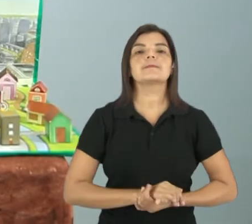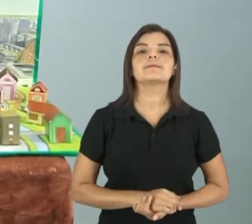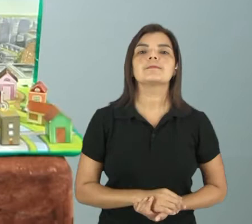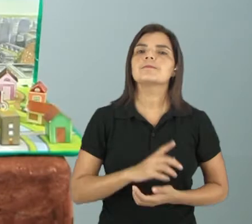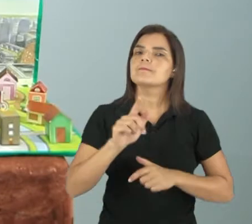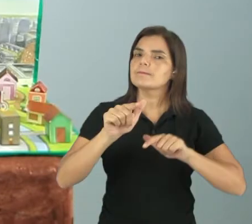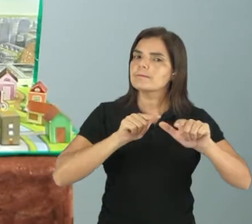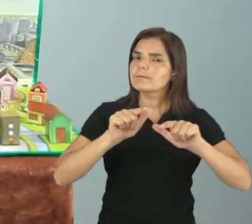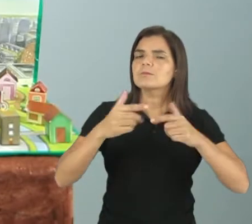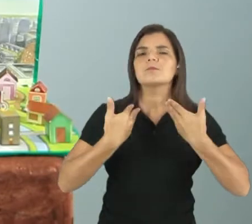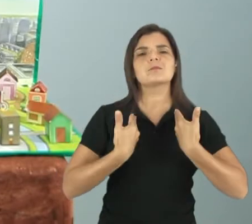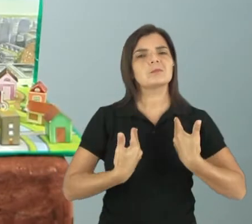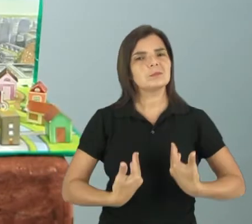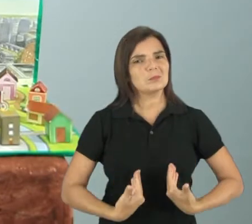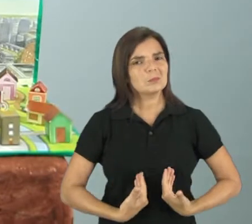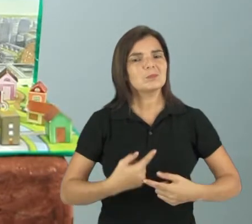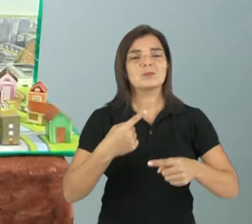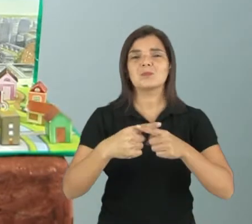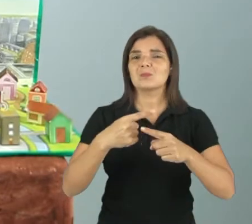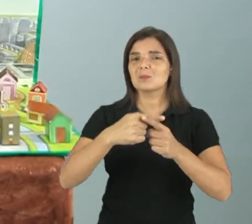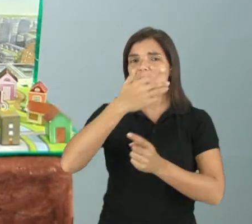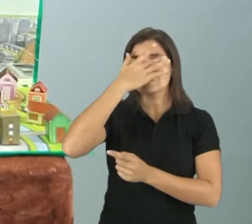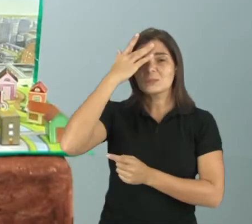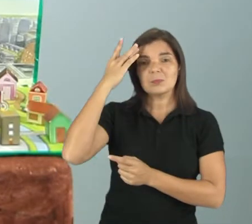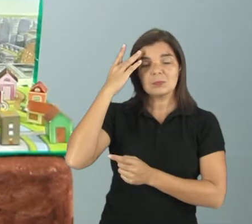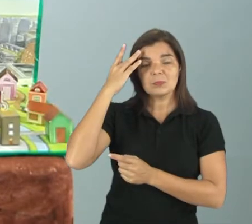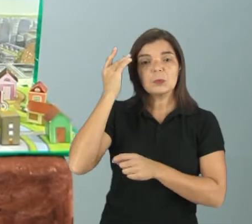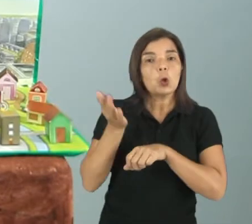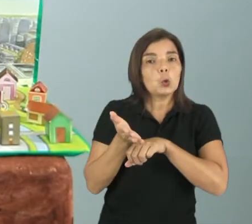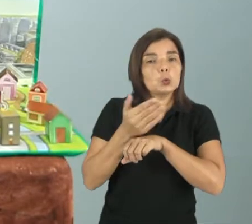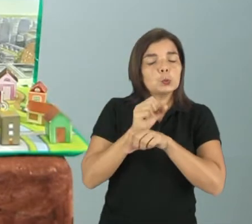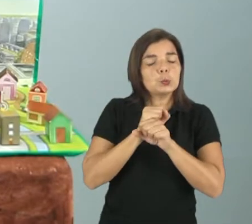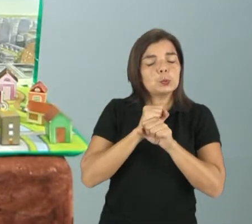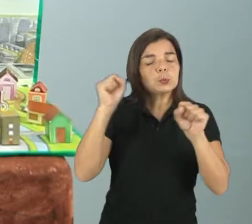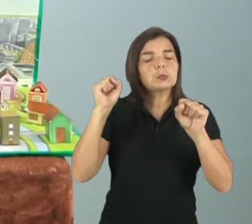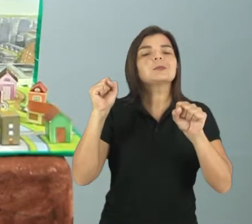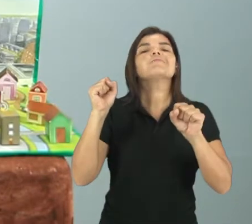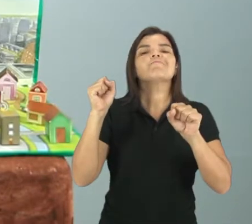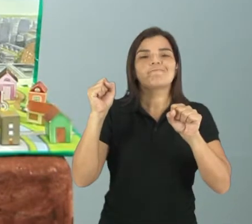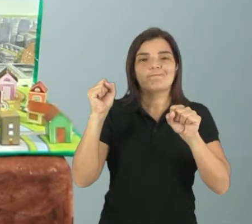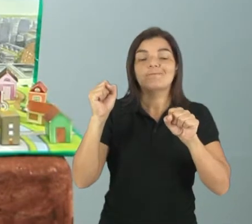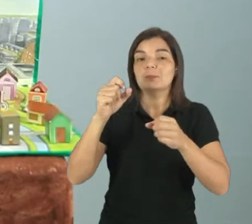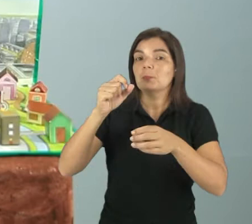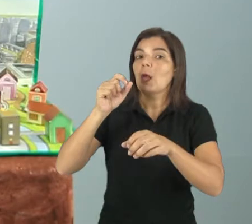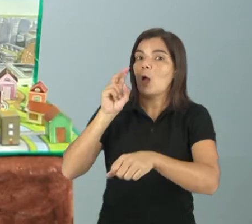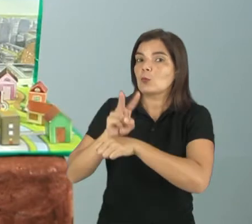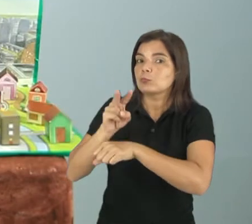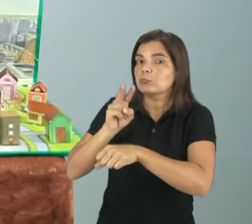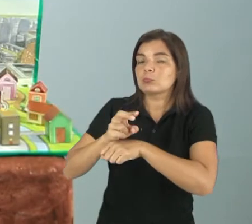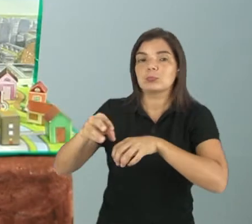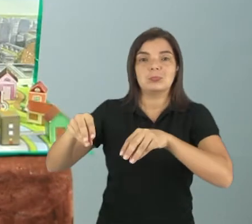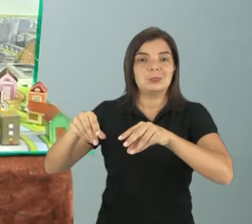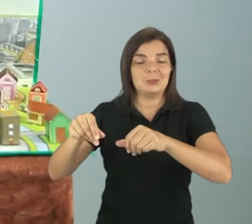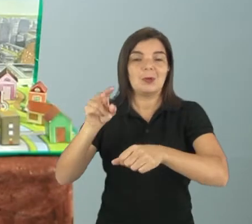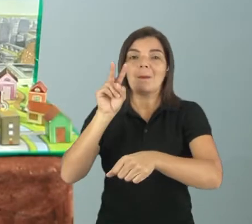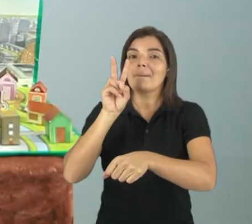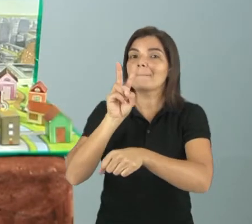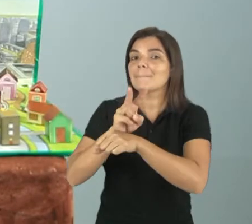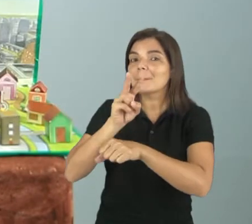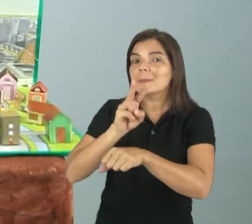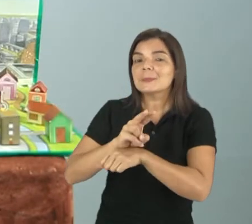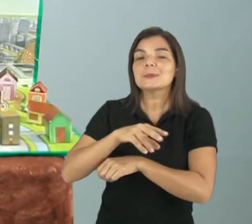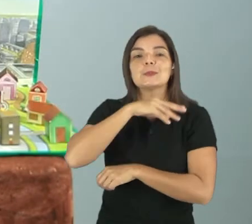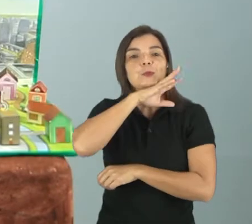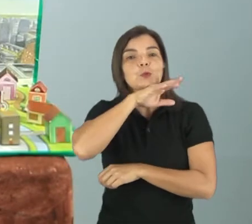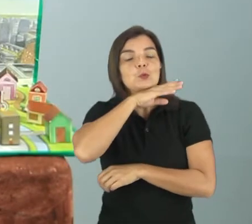É um trabalho cansativo, porque a pessoa tem que levantar muito cedo para cultivar a terra, para cuidar dos animais,